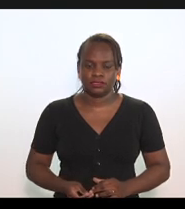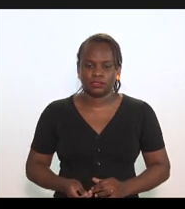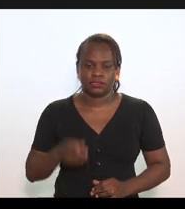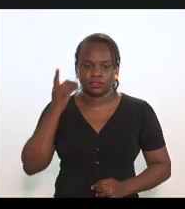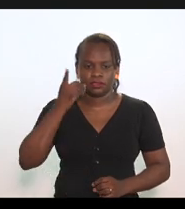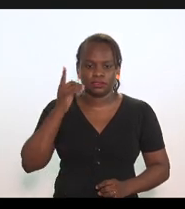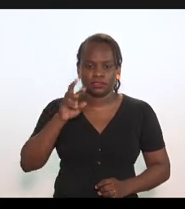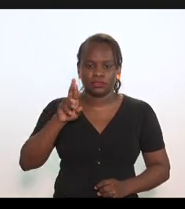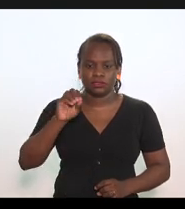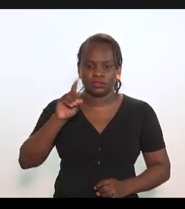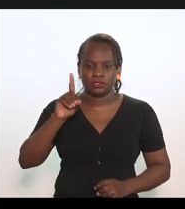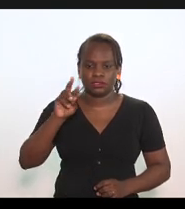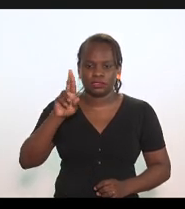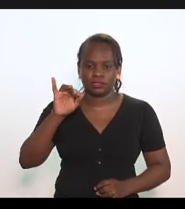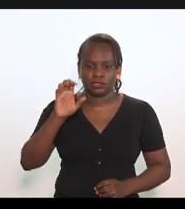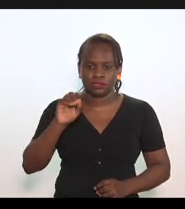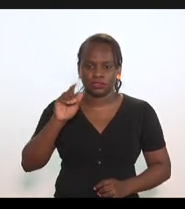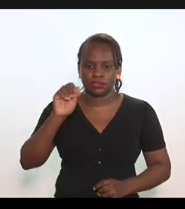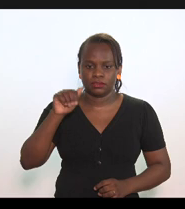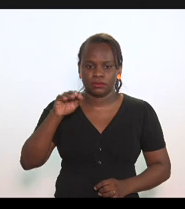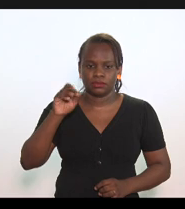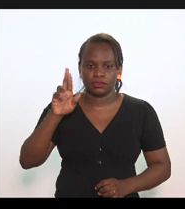deputado Rodrigo Amorim